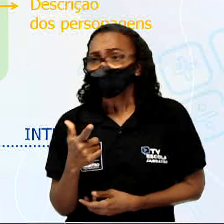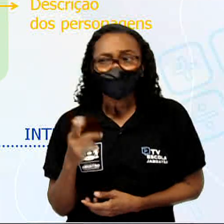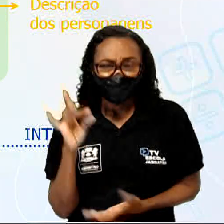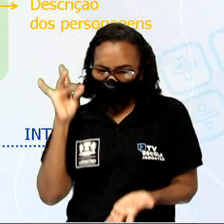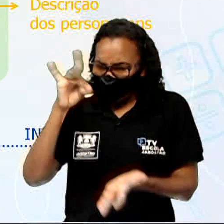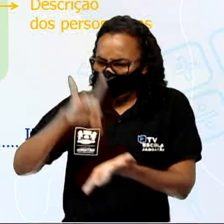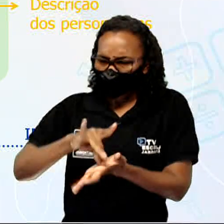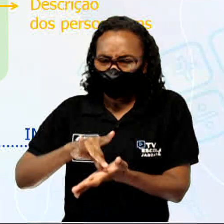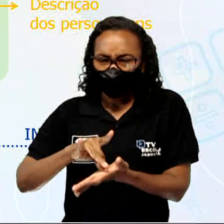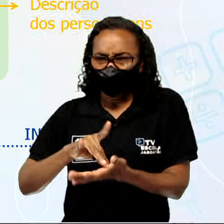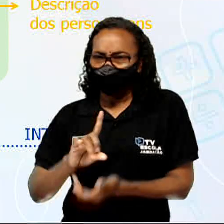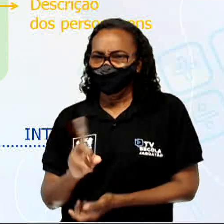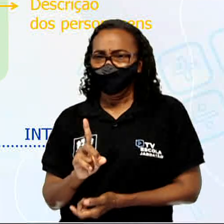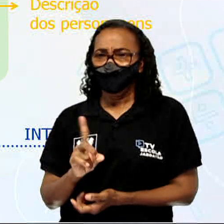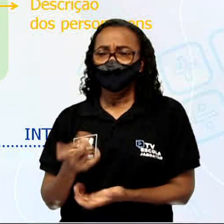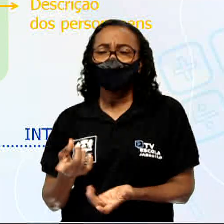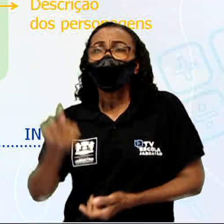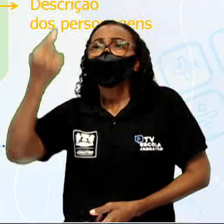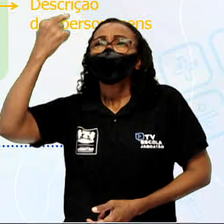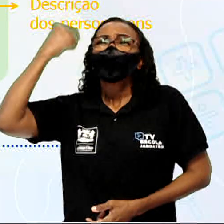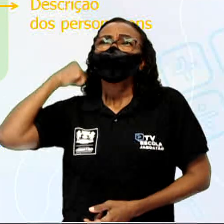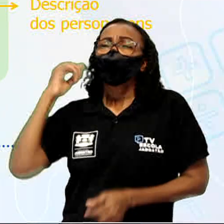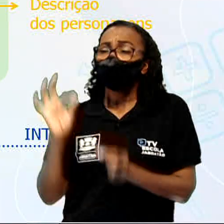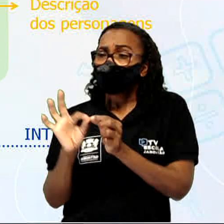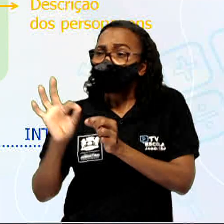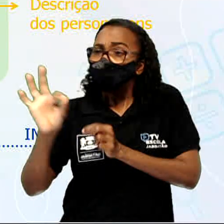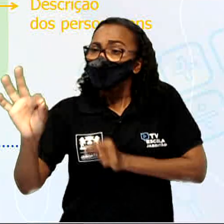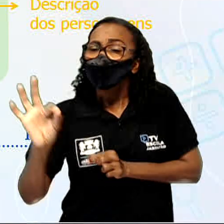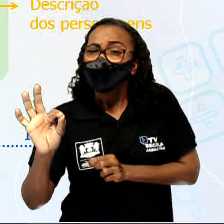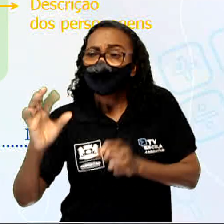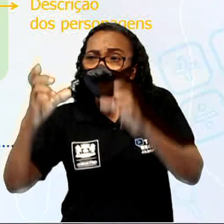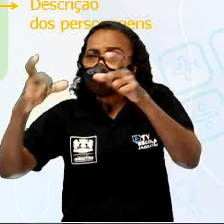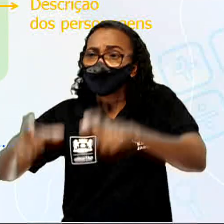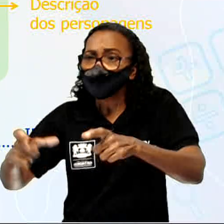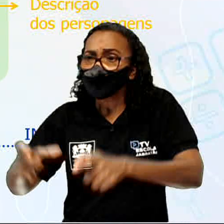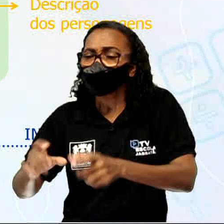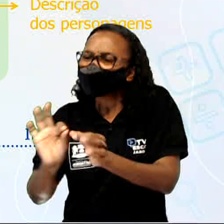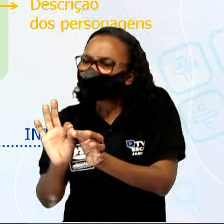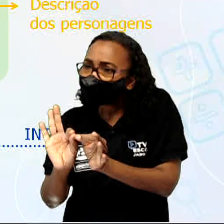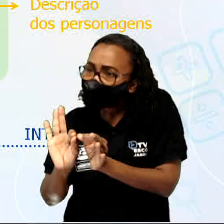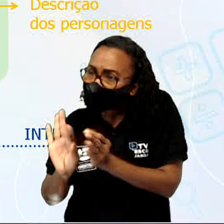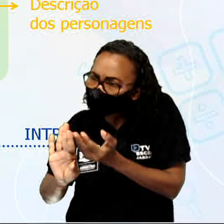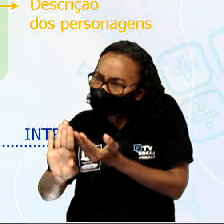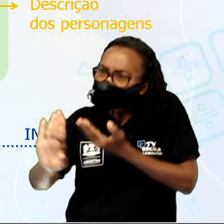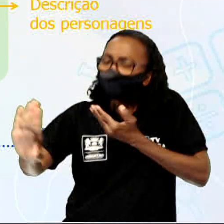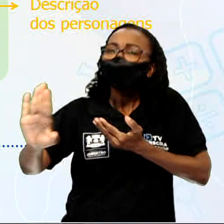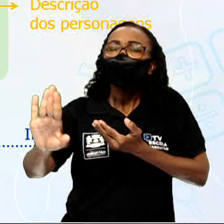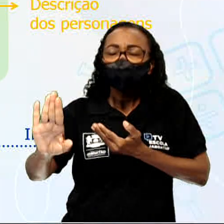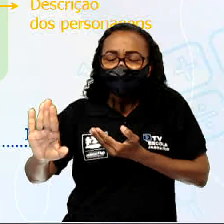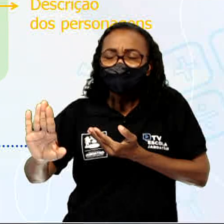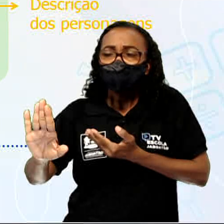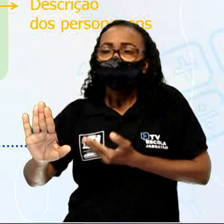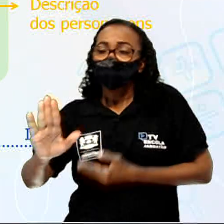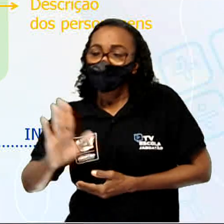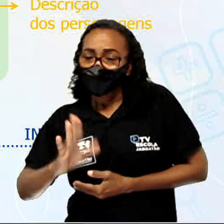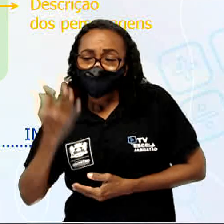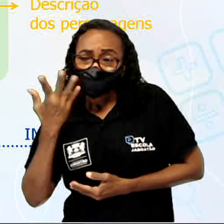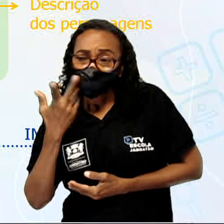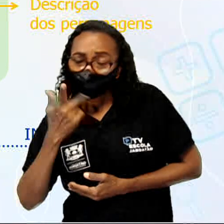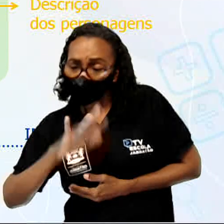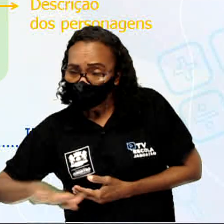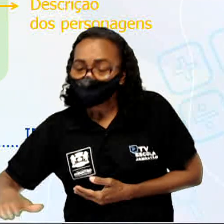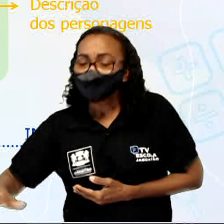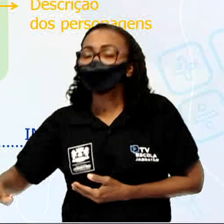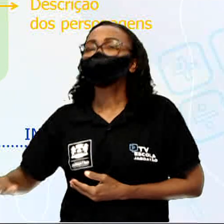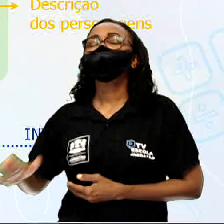quando se diz, era uma vez, num lugar bem distante daqui, distancia essa história e faz com que a criança se conforte. Há aqui as